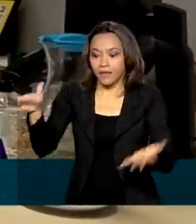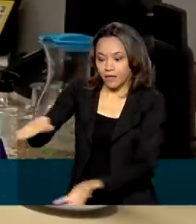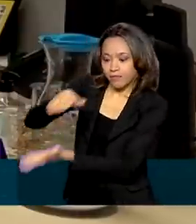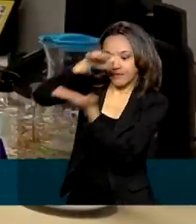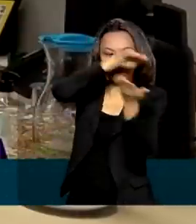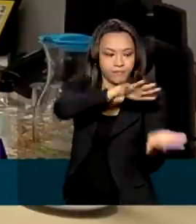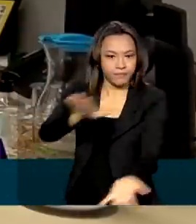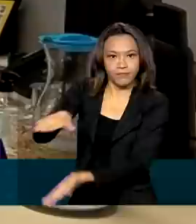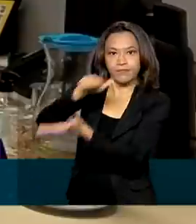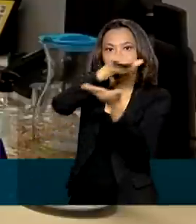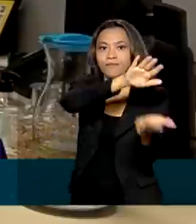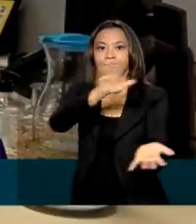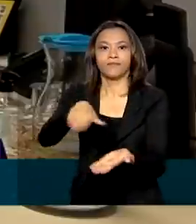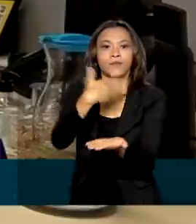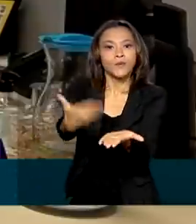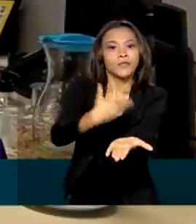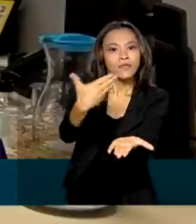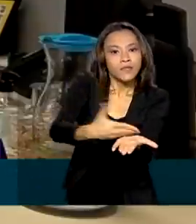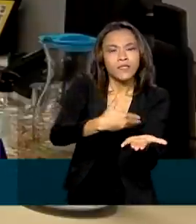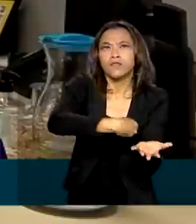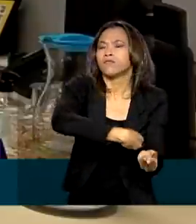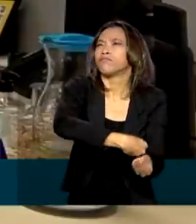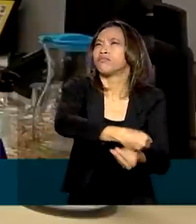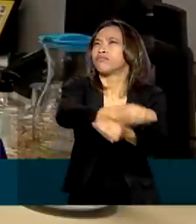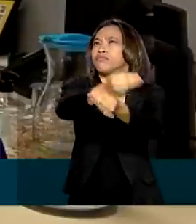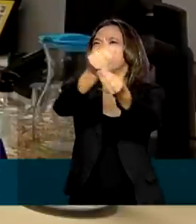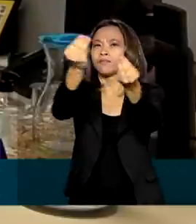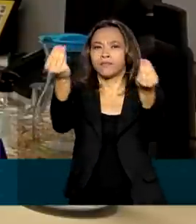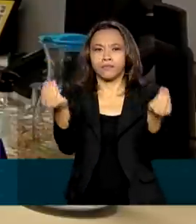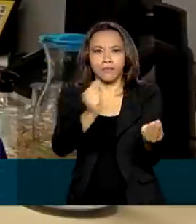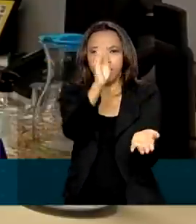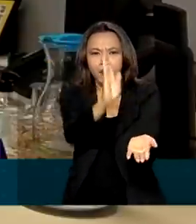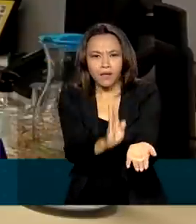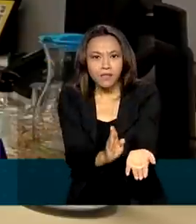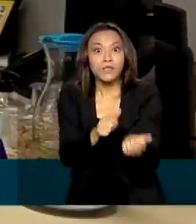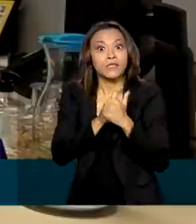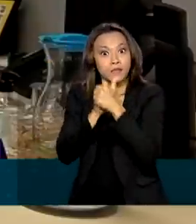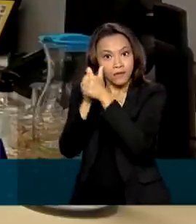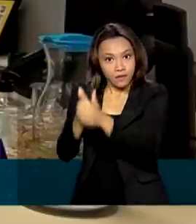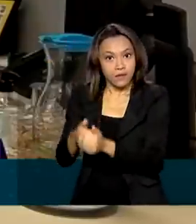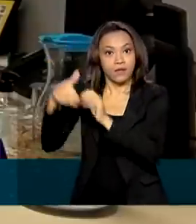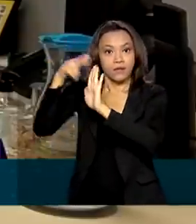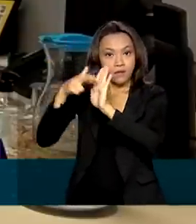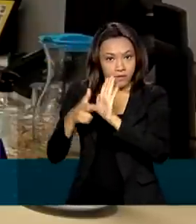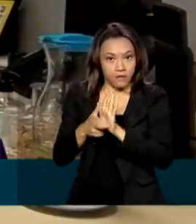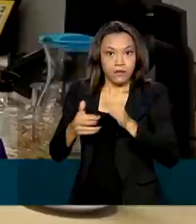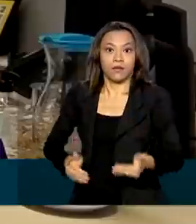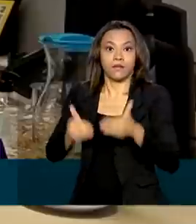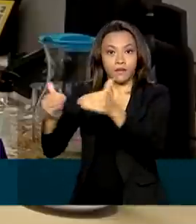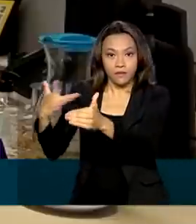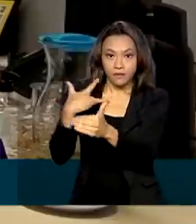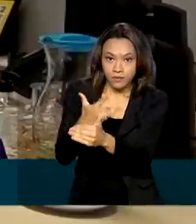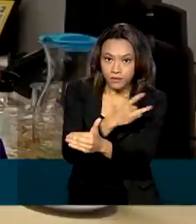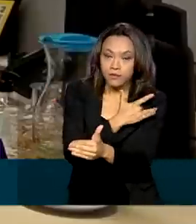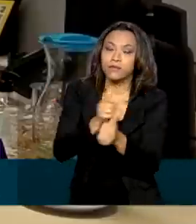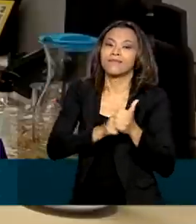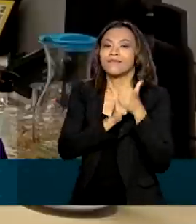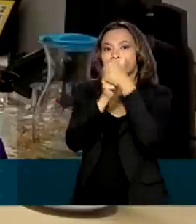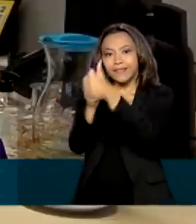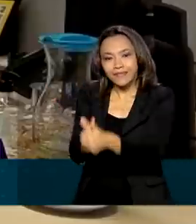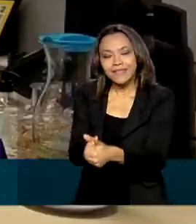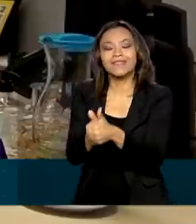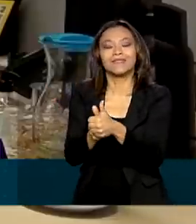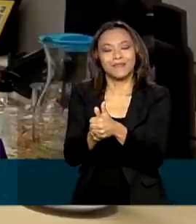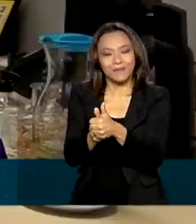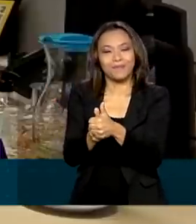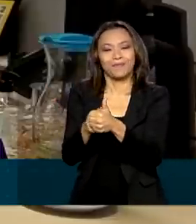livros didáticos de uma forma exigida pelos protocolos do Ministério da Saúde, obedecendo as medidas